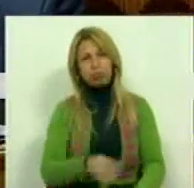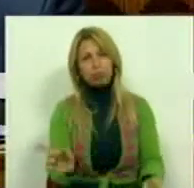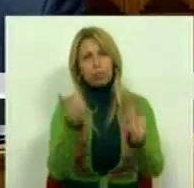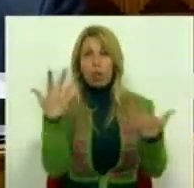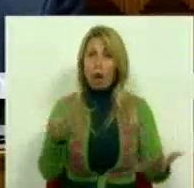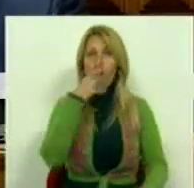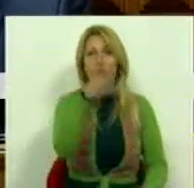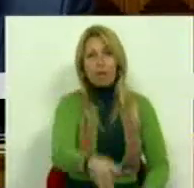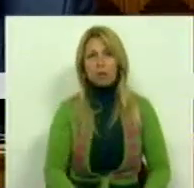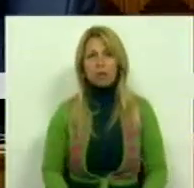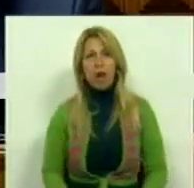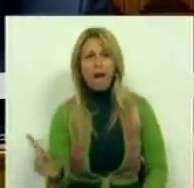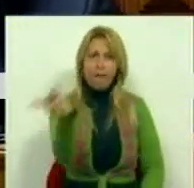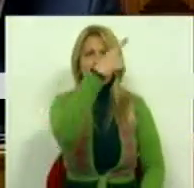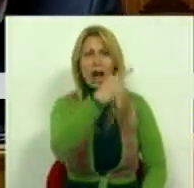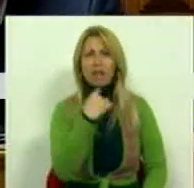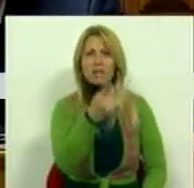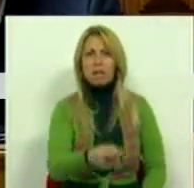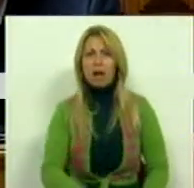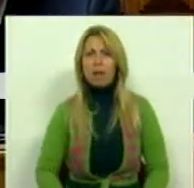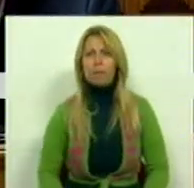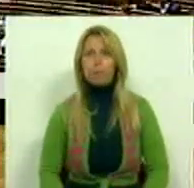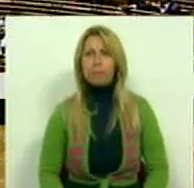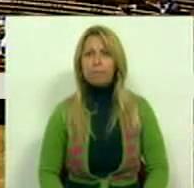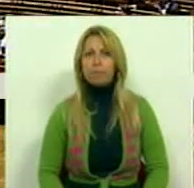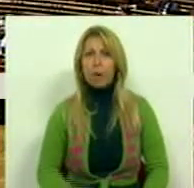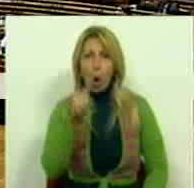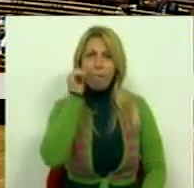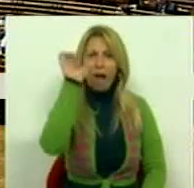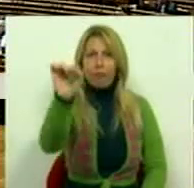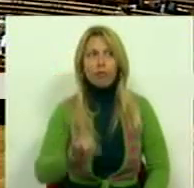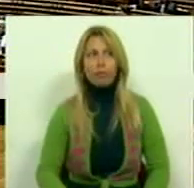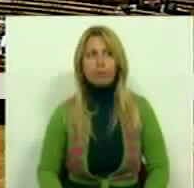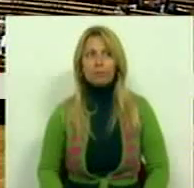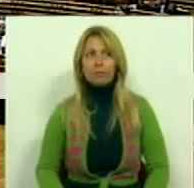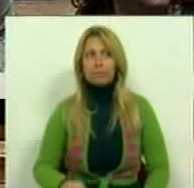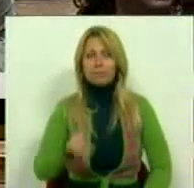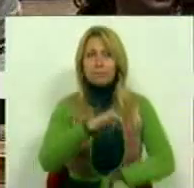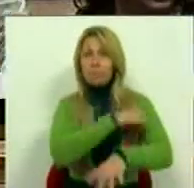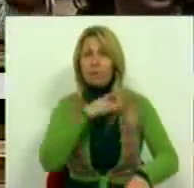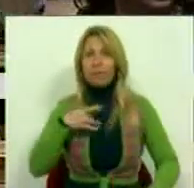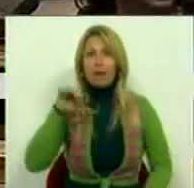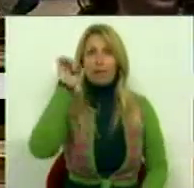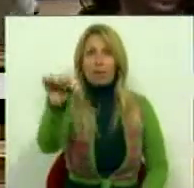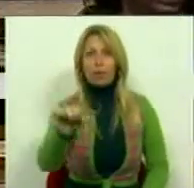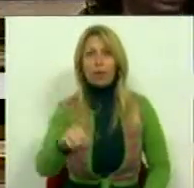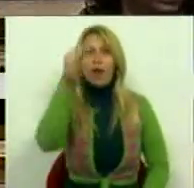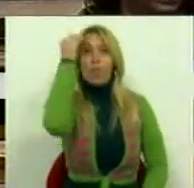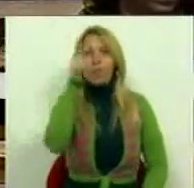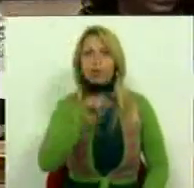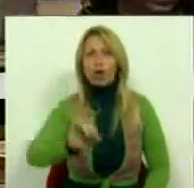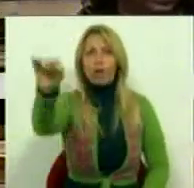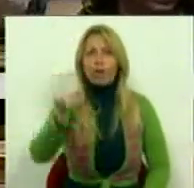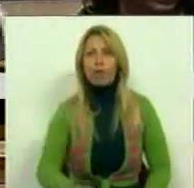Vá lá dizer, vá dizer ao seu pai, ao seu médico, ao seu professor,